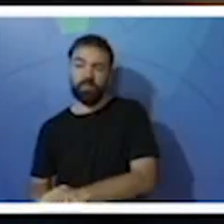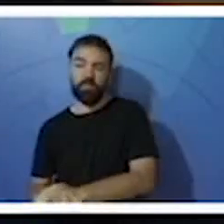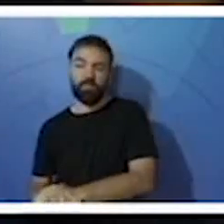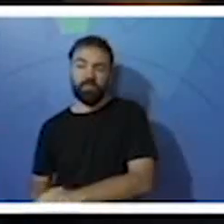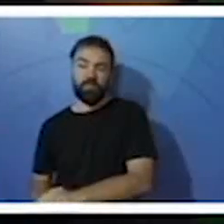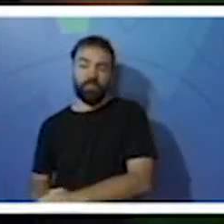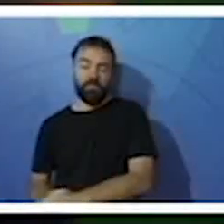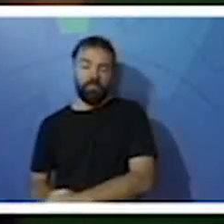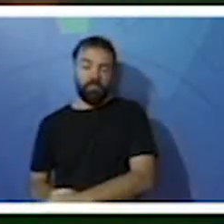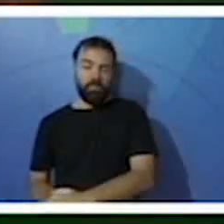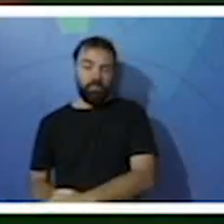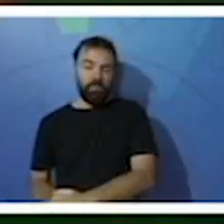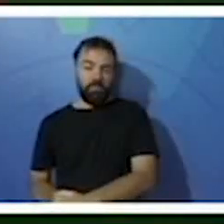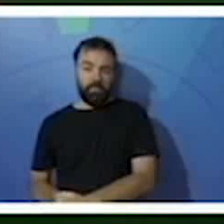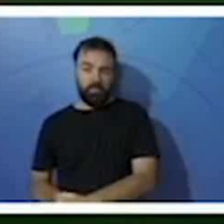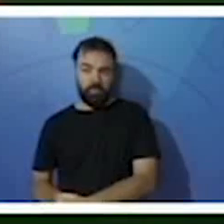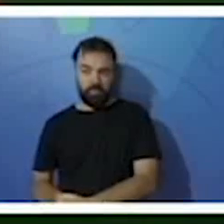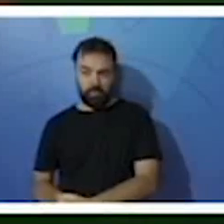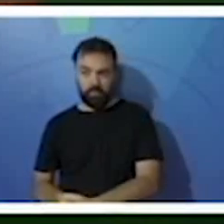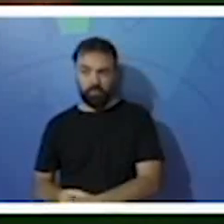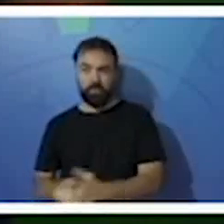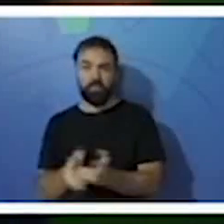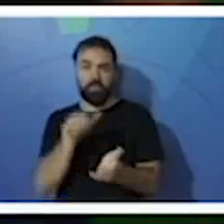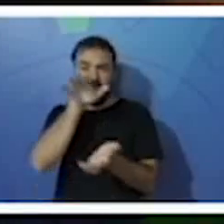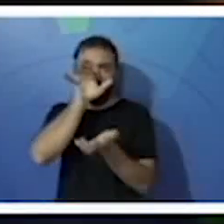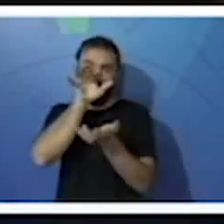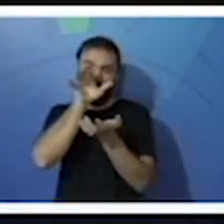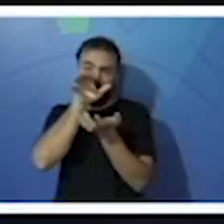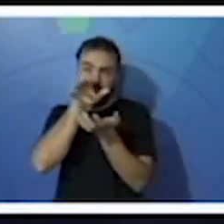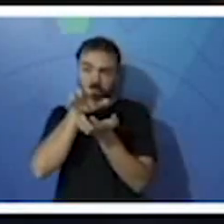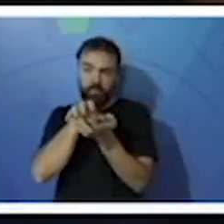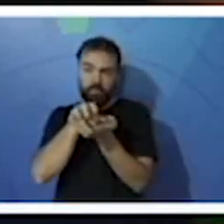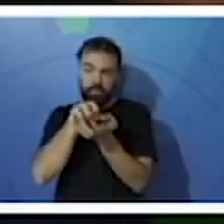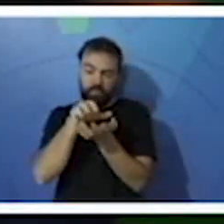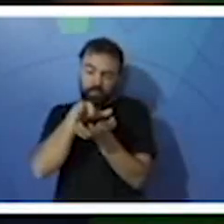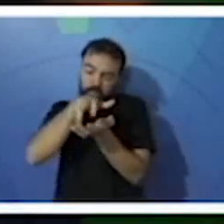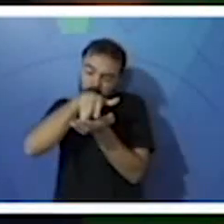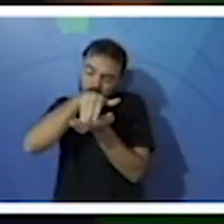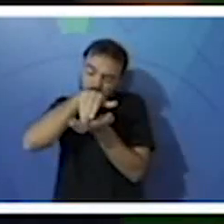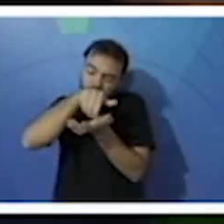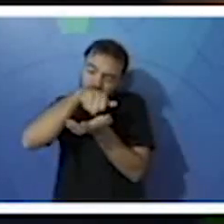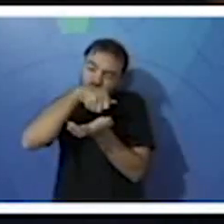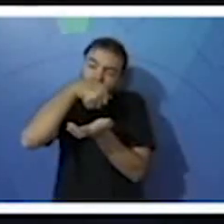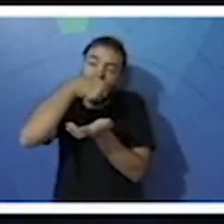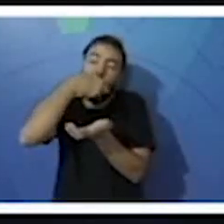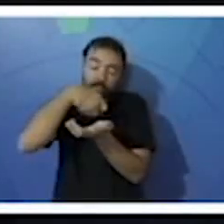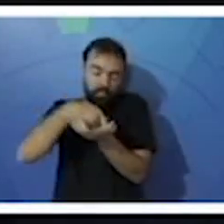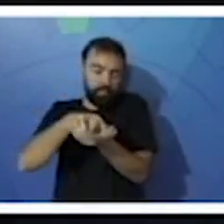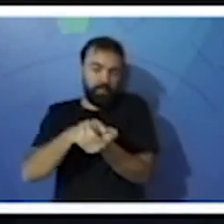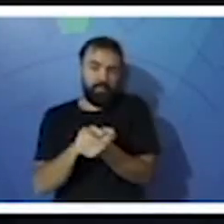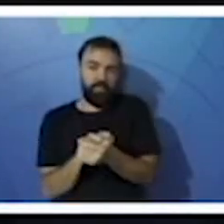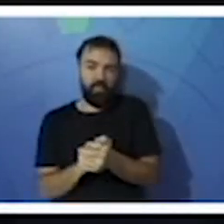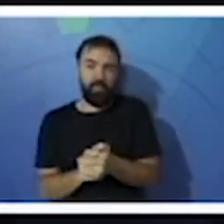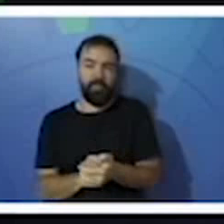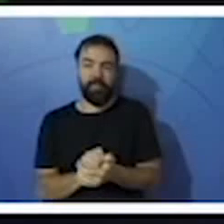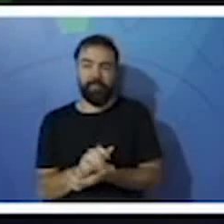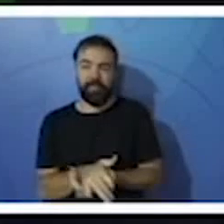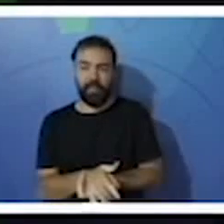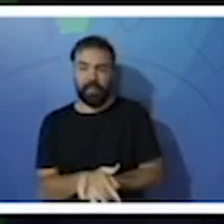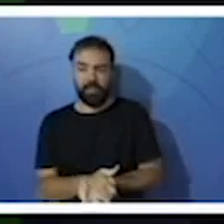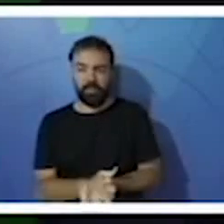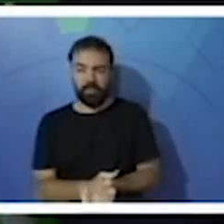e o flamingo use novamente a sua língua para pegar as partículas que lhe interesse.